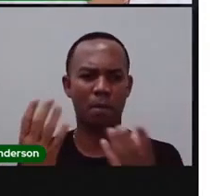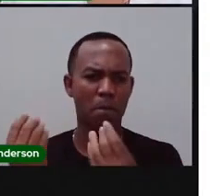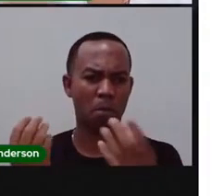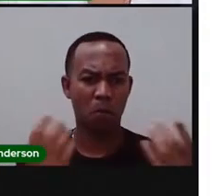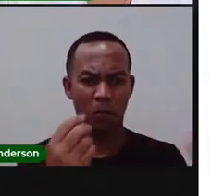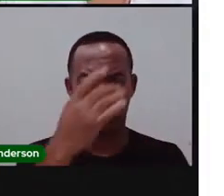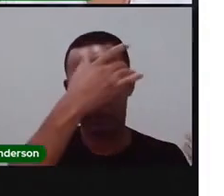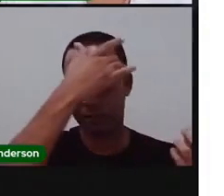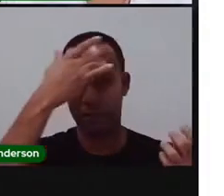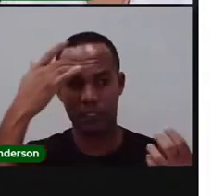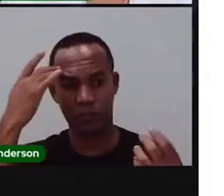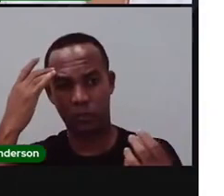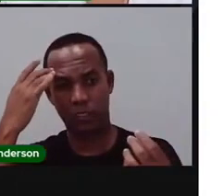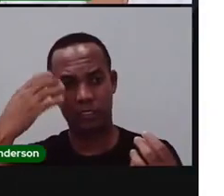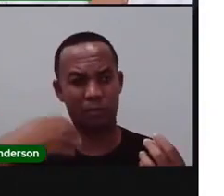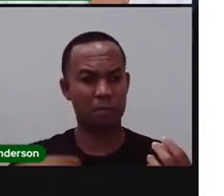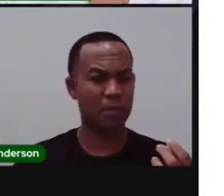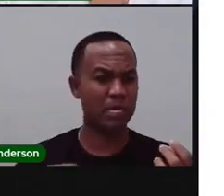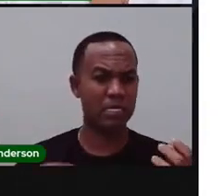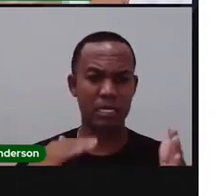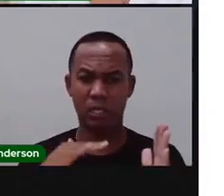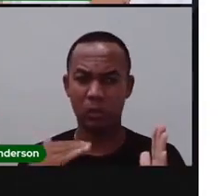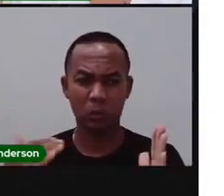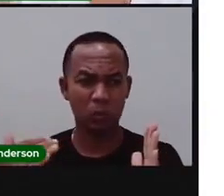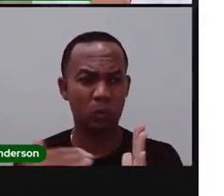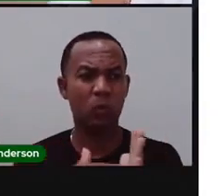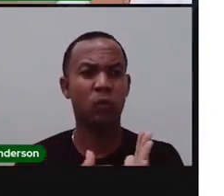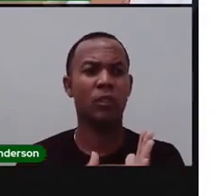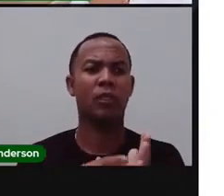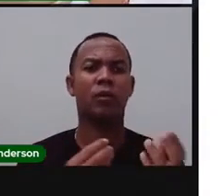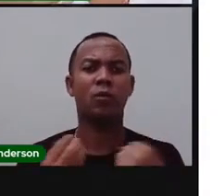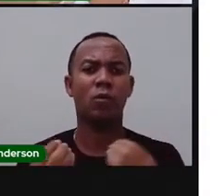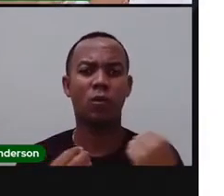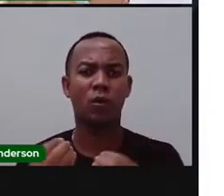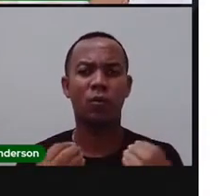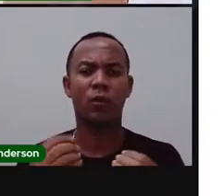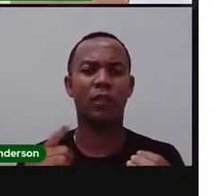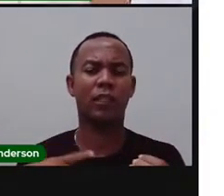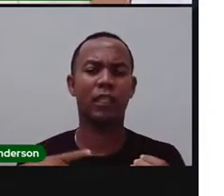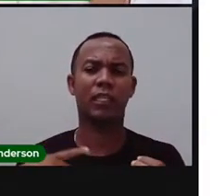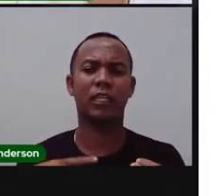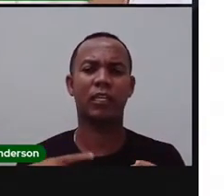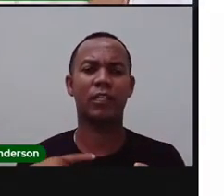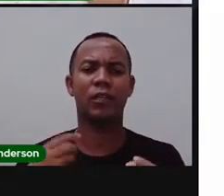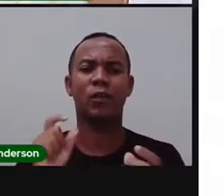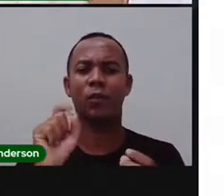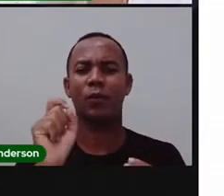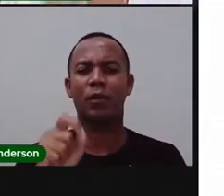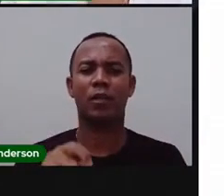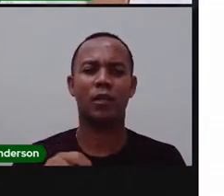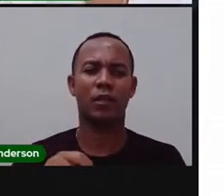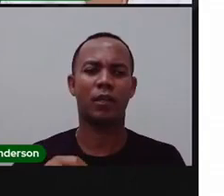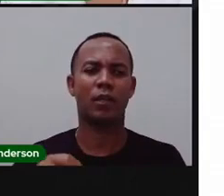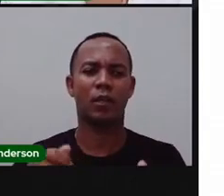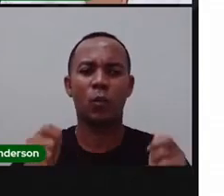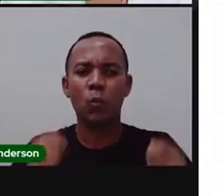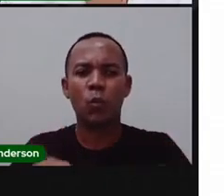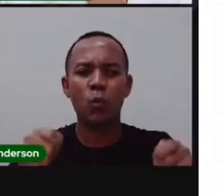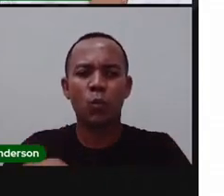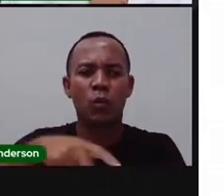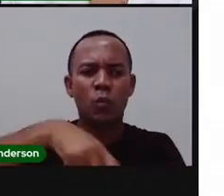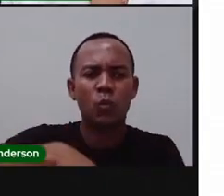pessoas da Bahia inteira que vão pra lá, porque existe uma espécie de cavalgada com os vaqueiros, existem várias coisas